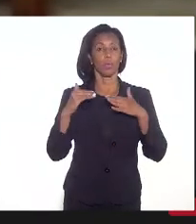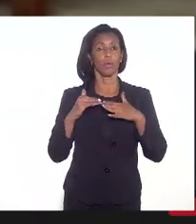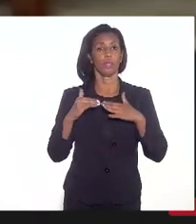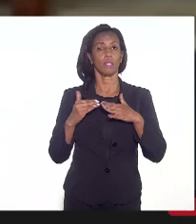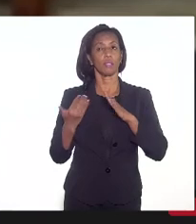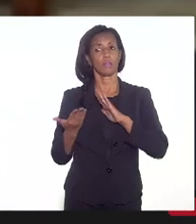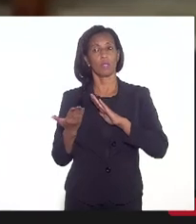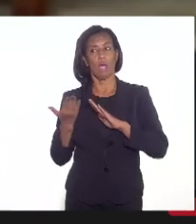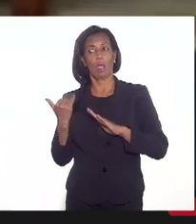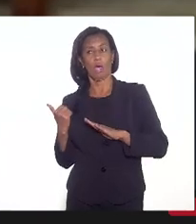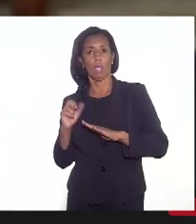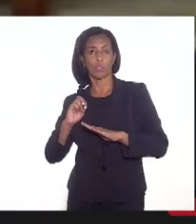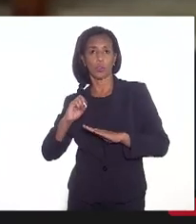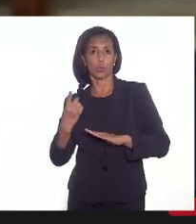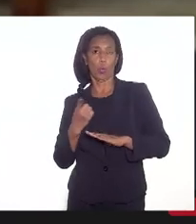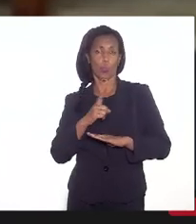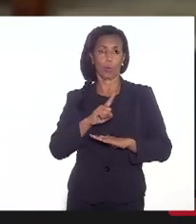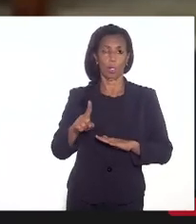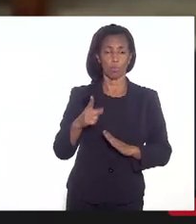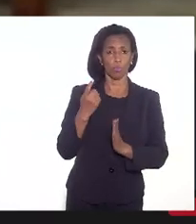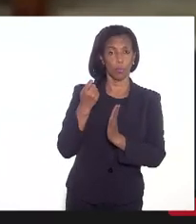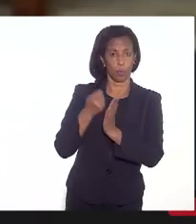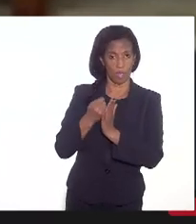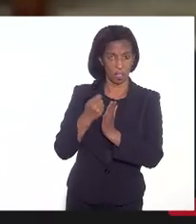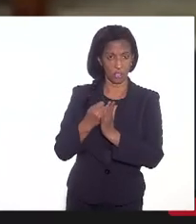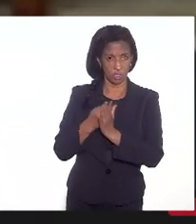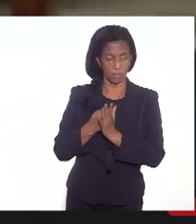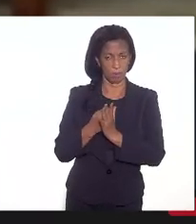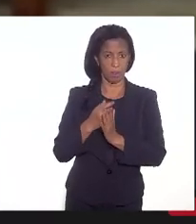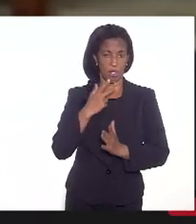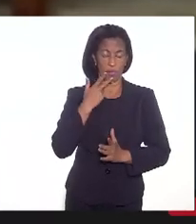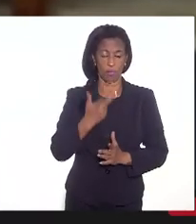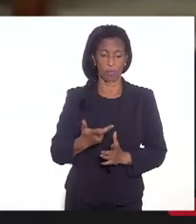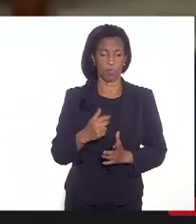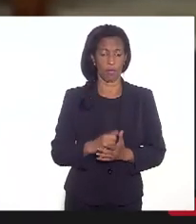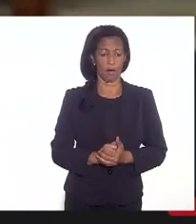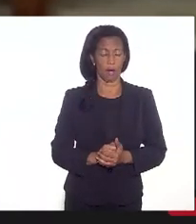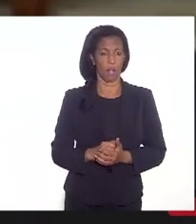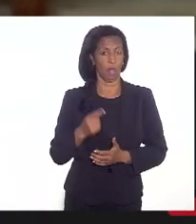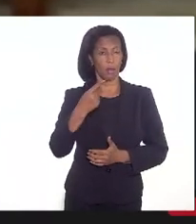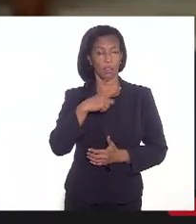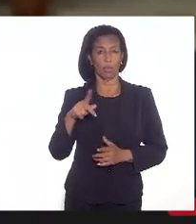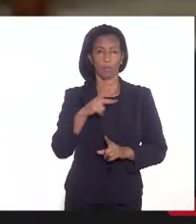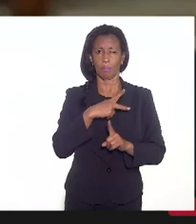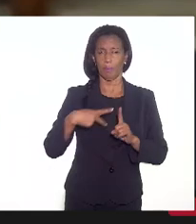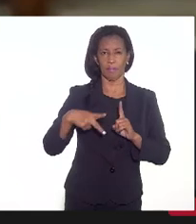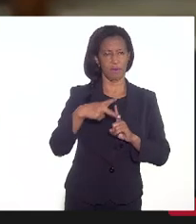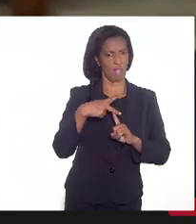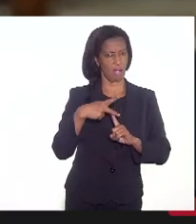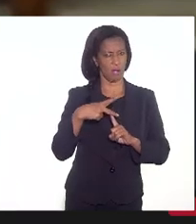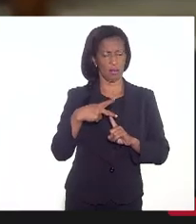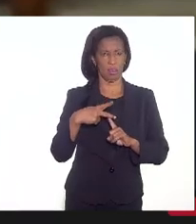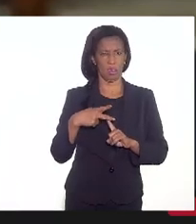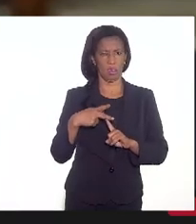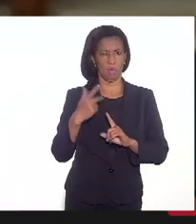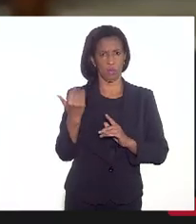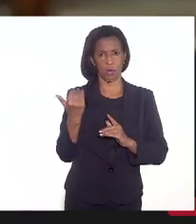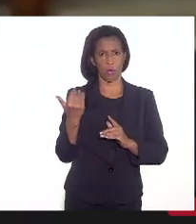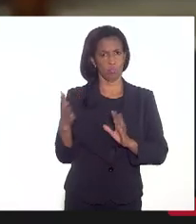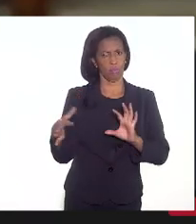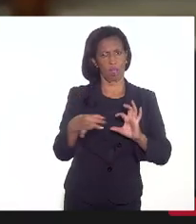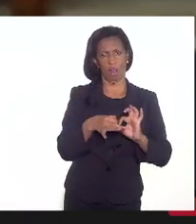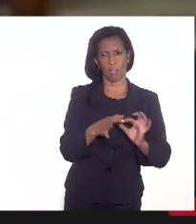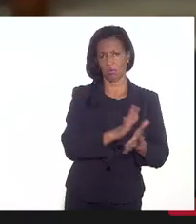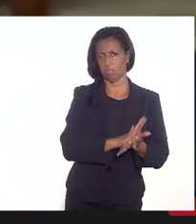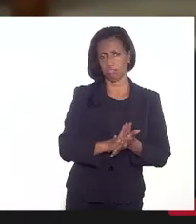se é antes ou não, o regime, aí eu vou falar do, não da Previdência, que não tem relação direta